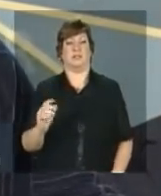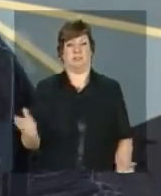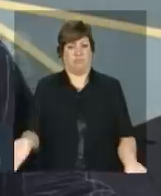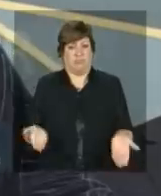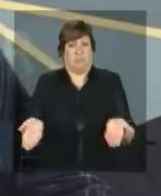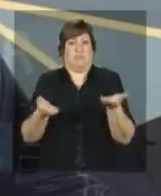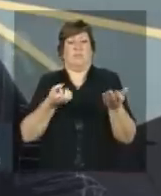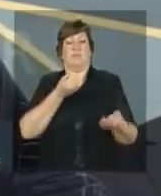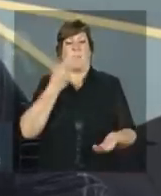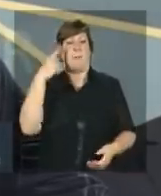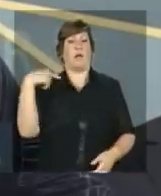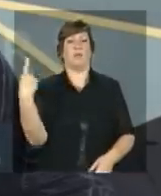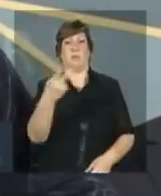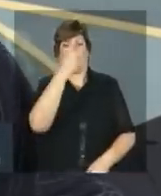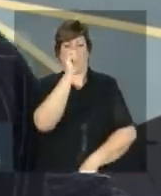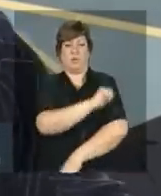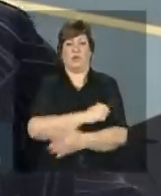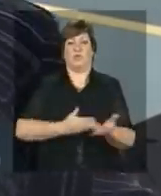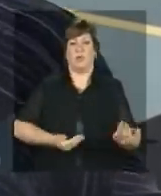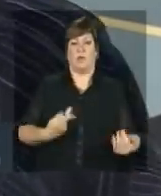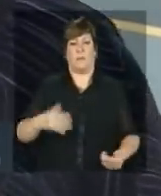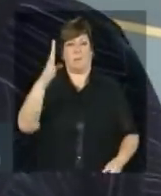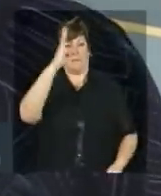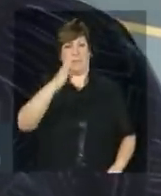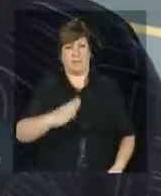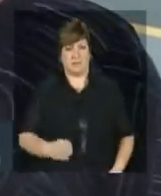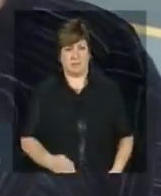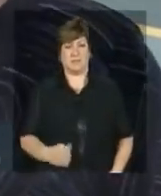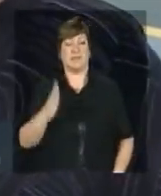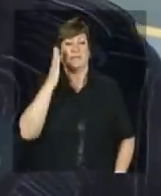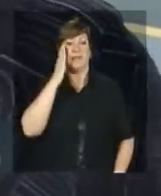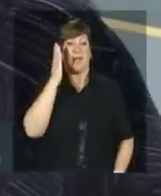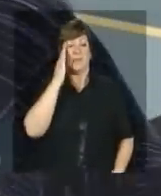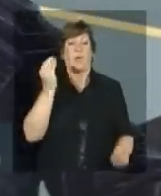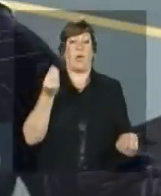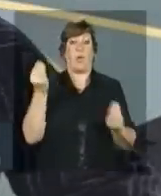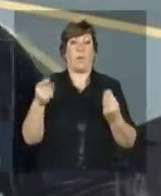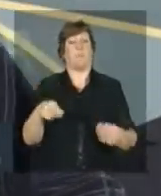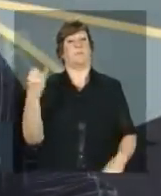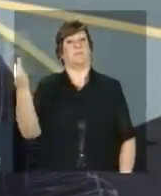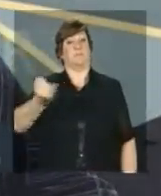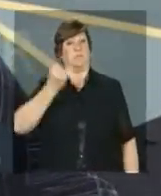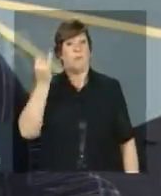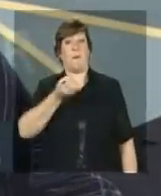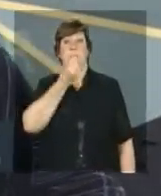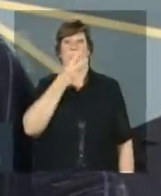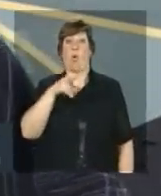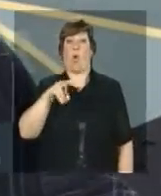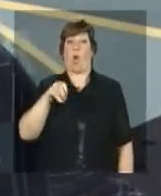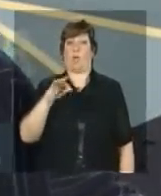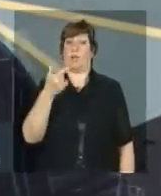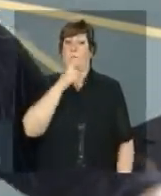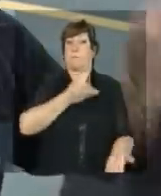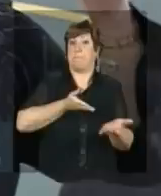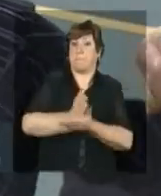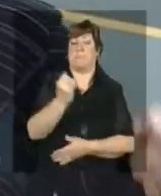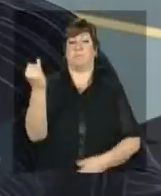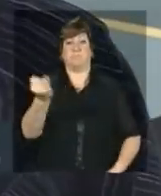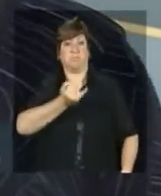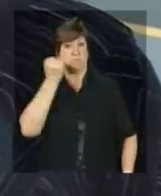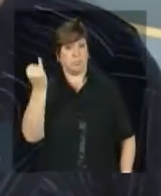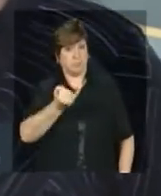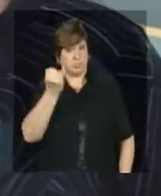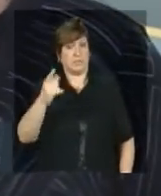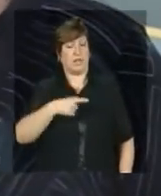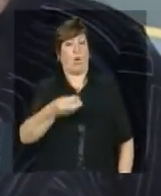estímulo para os estudantes e os jovens brasileiros saberem olha é importante ter boa nota quem tem boa nota